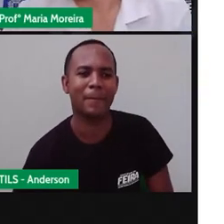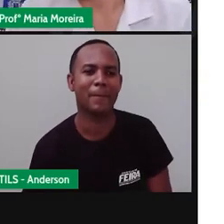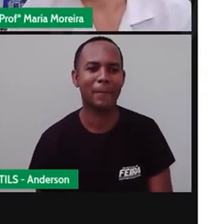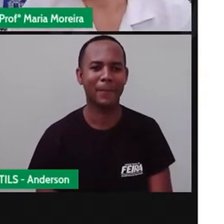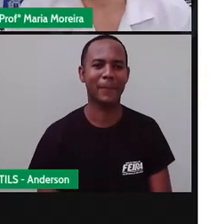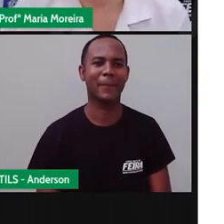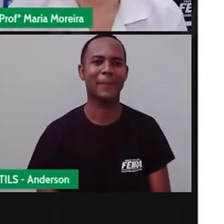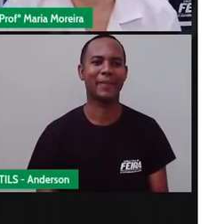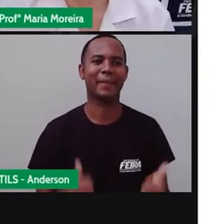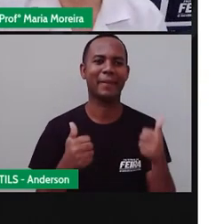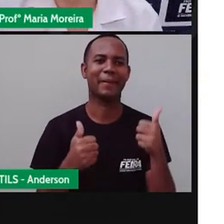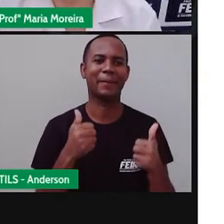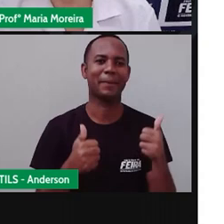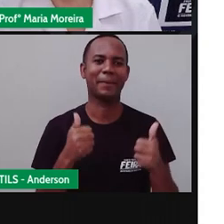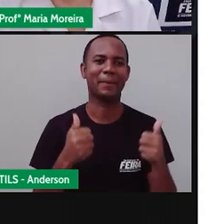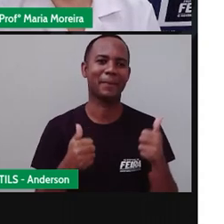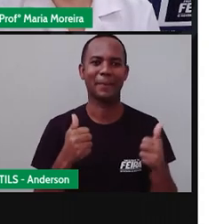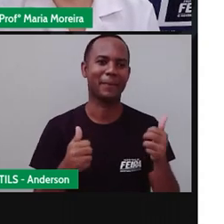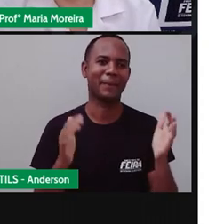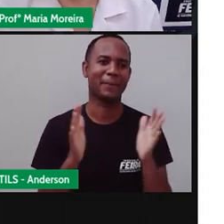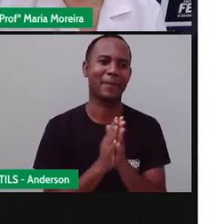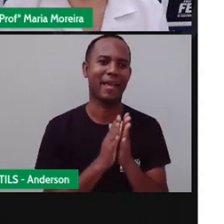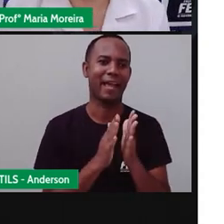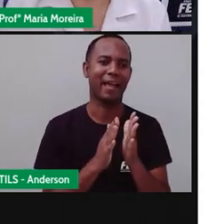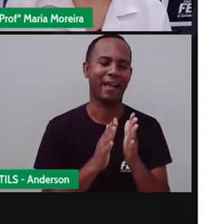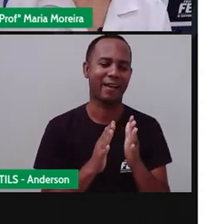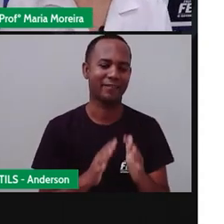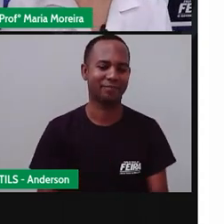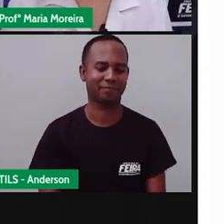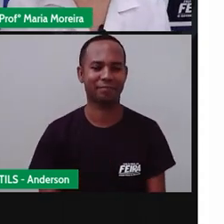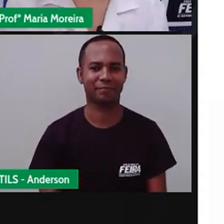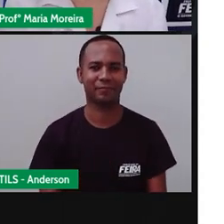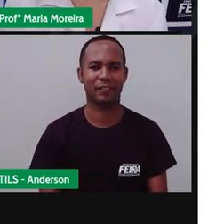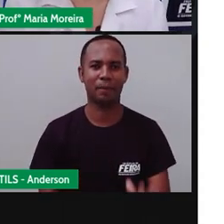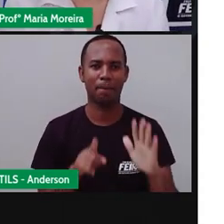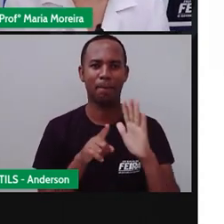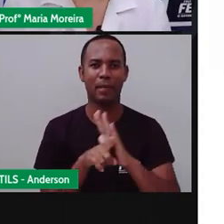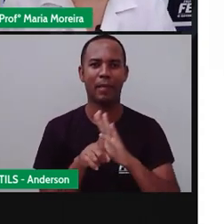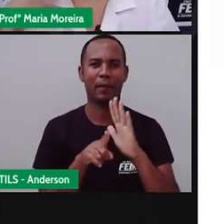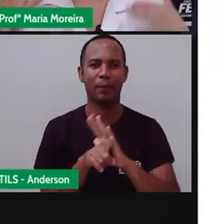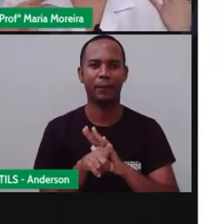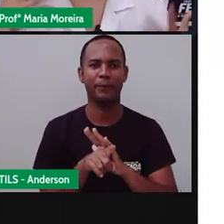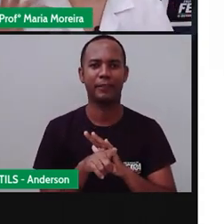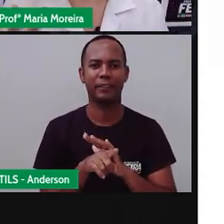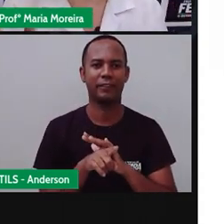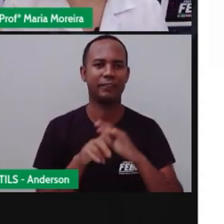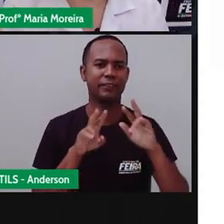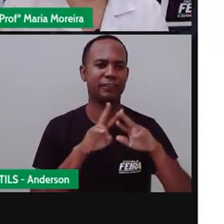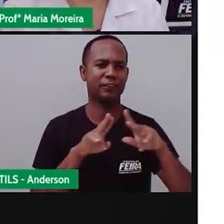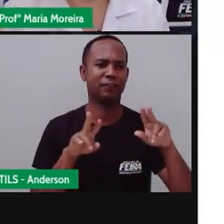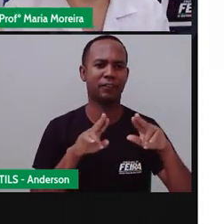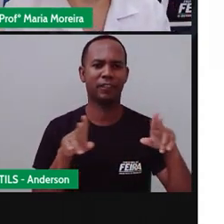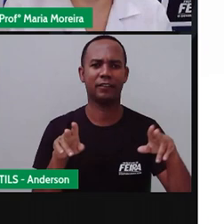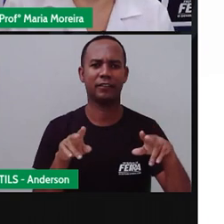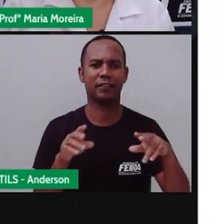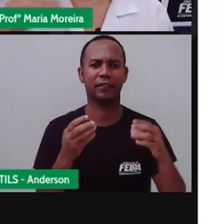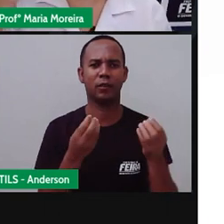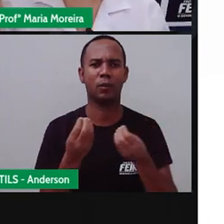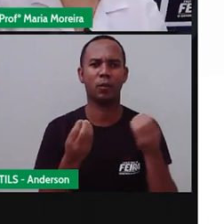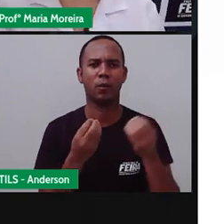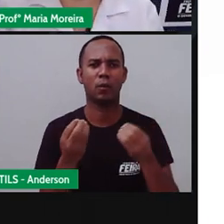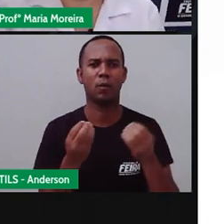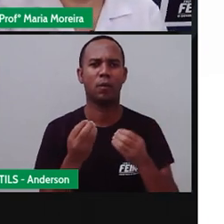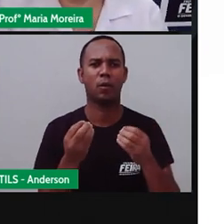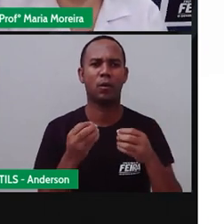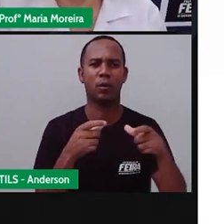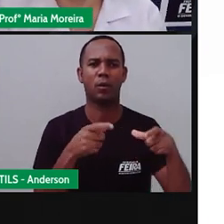Agora cheguei antes dele. Vamos lá, então, às perguntas. Falou várias coisas com relação às paisagens, os